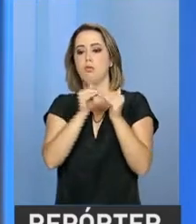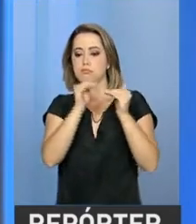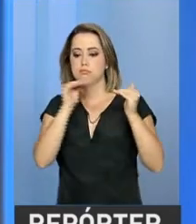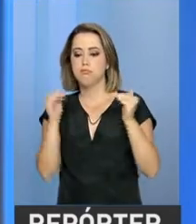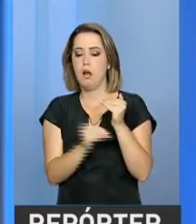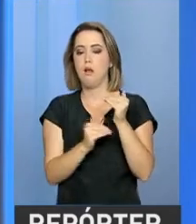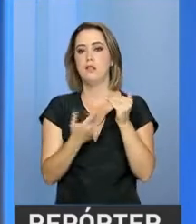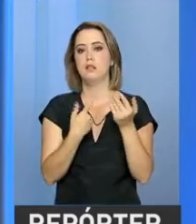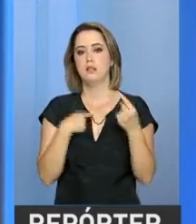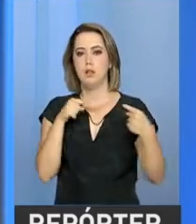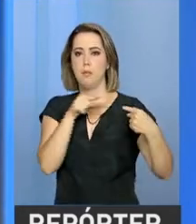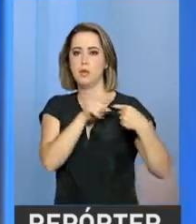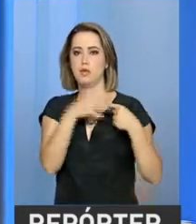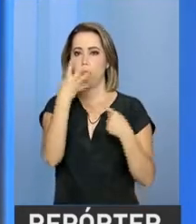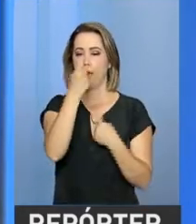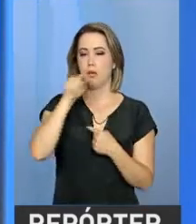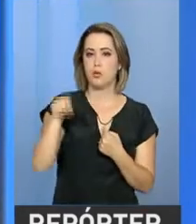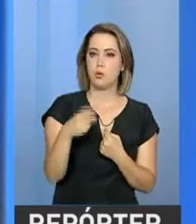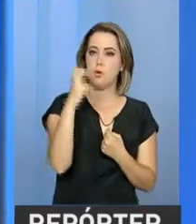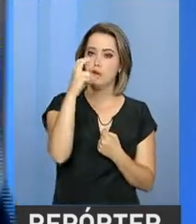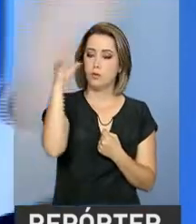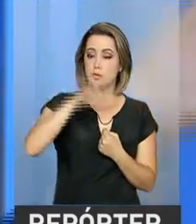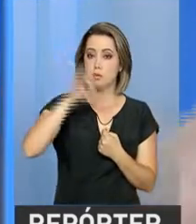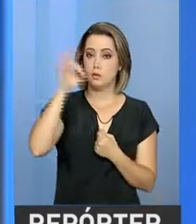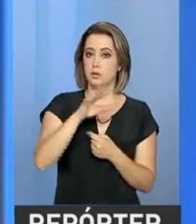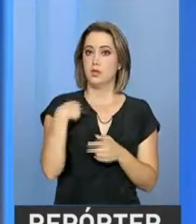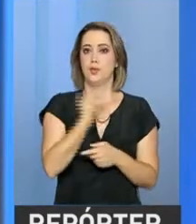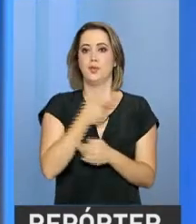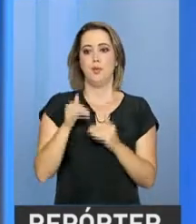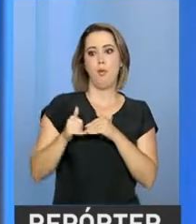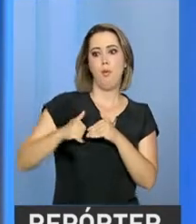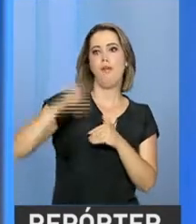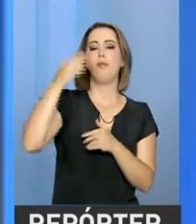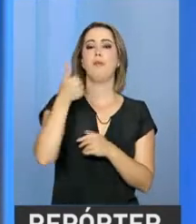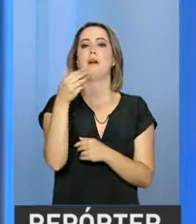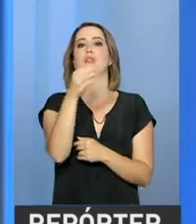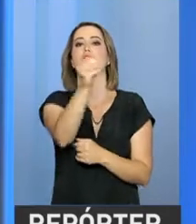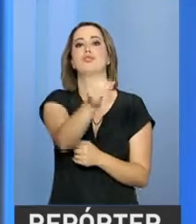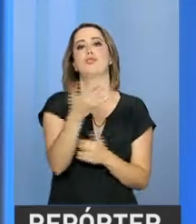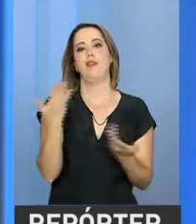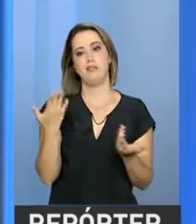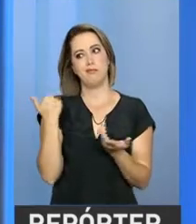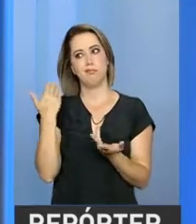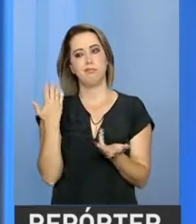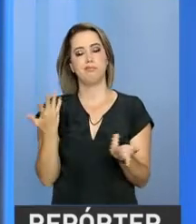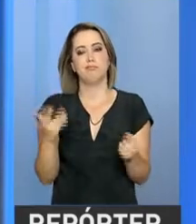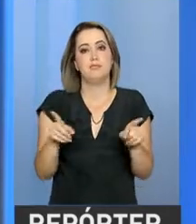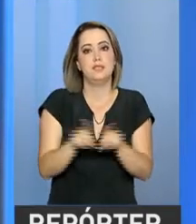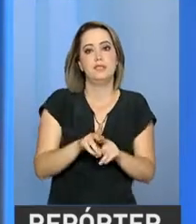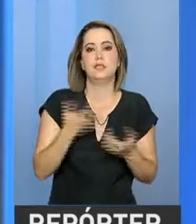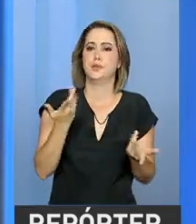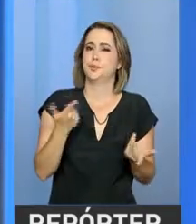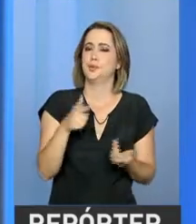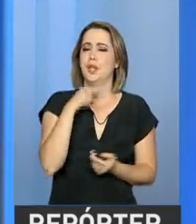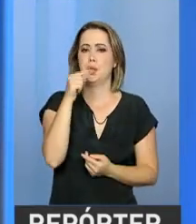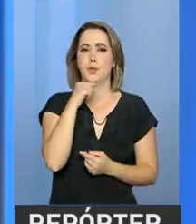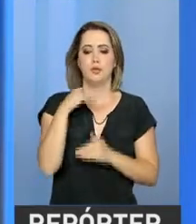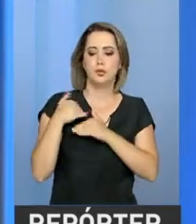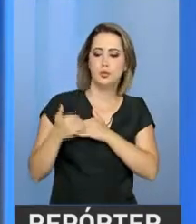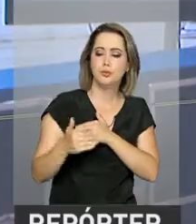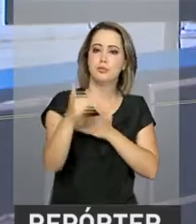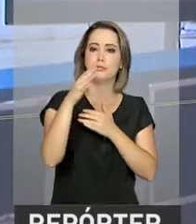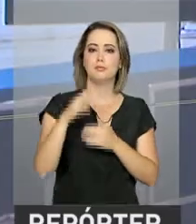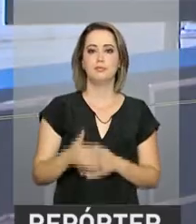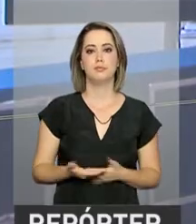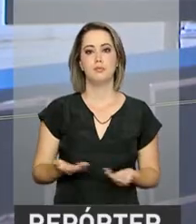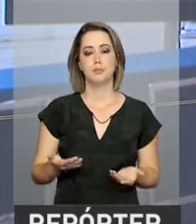de 4,5%. Para quem, considerando que nós tínhamos inflação mais de 10% recentemente, estou numa dúvida que é um progresso impressionante.